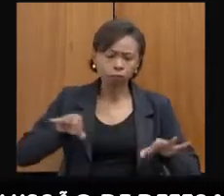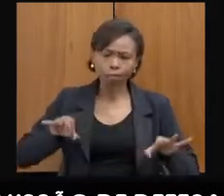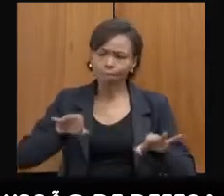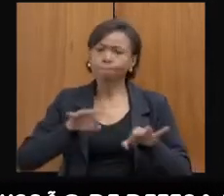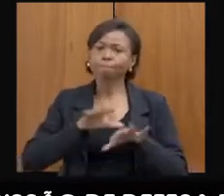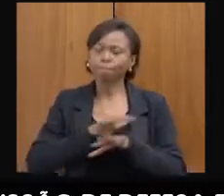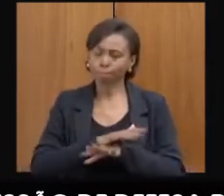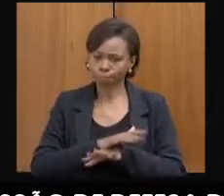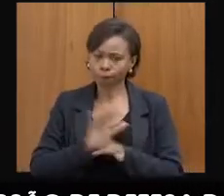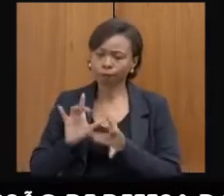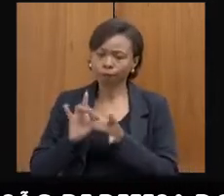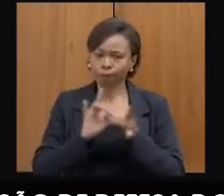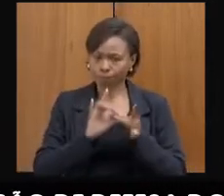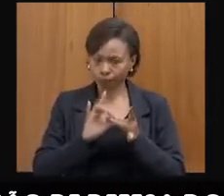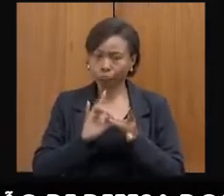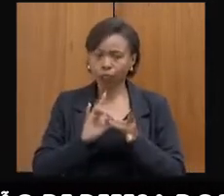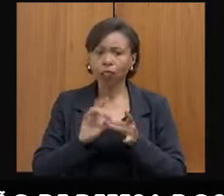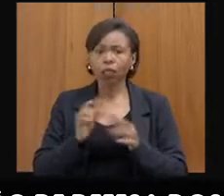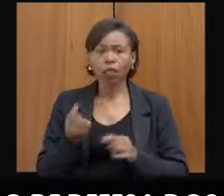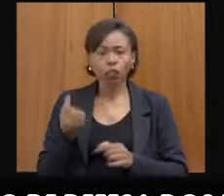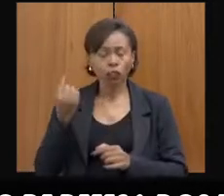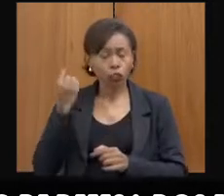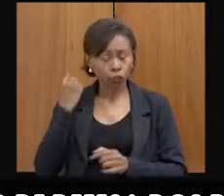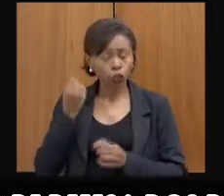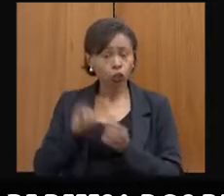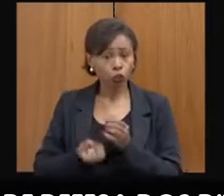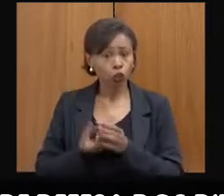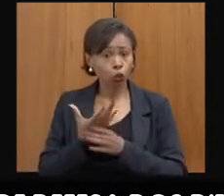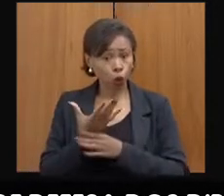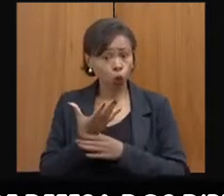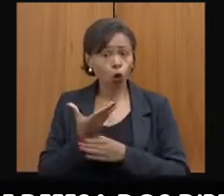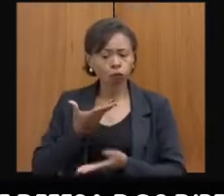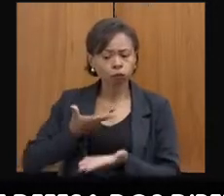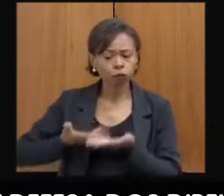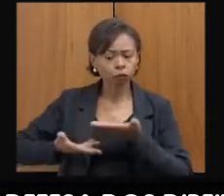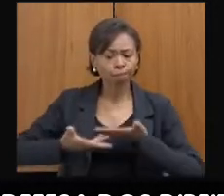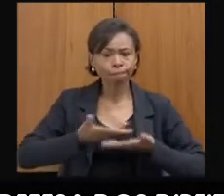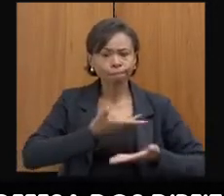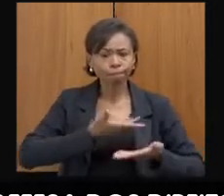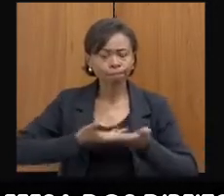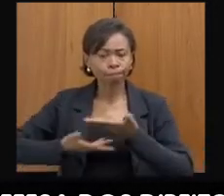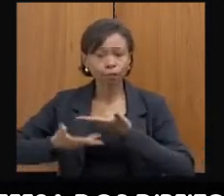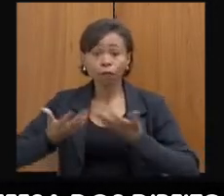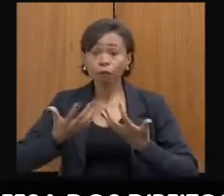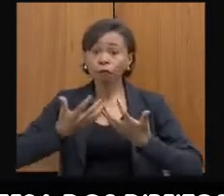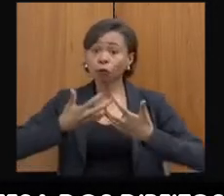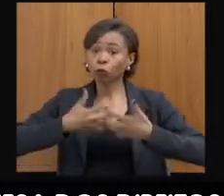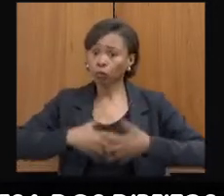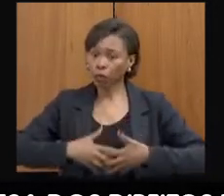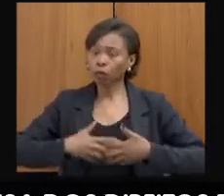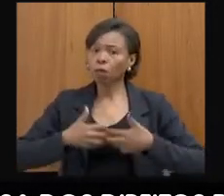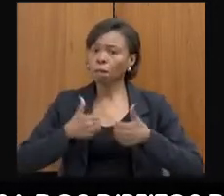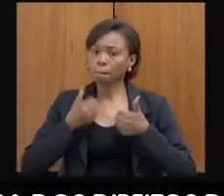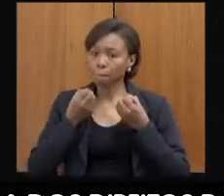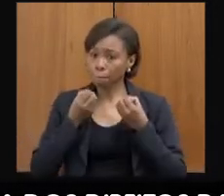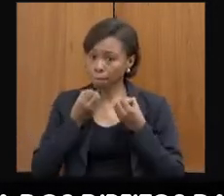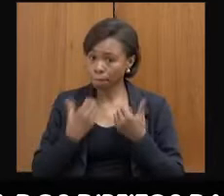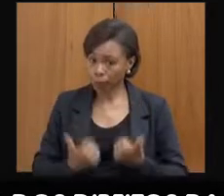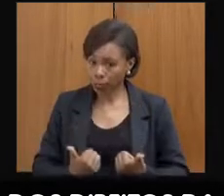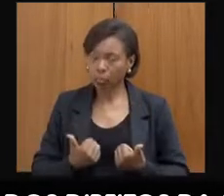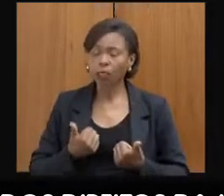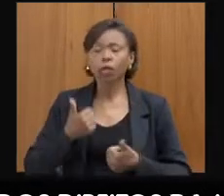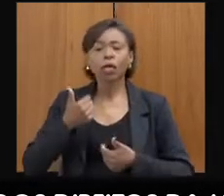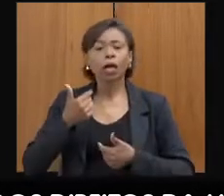criamos há algum tempo um fluxograma que tem funcionado bem e isso facilita o nosso